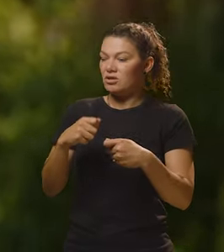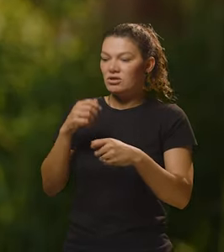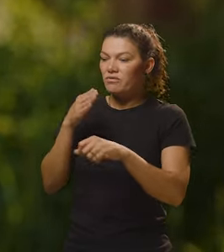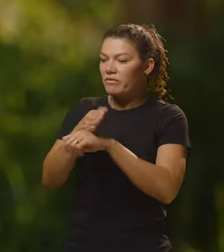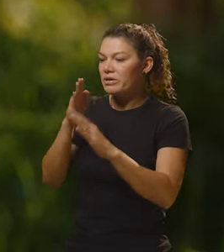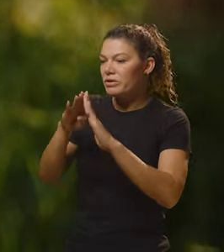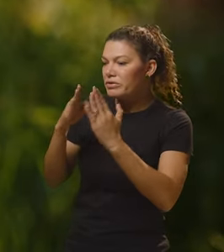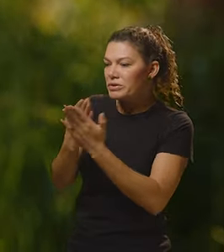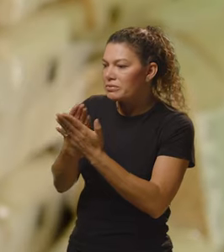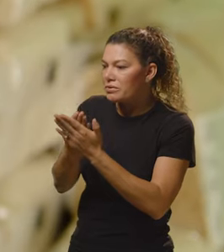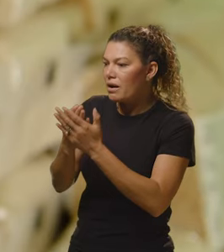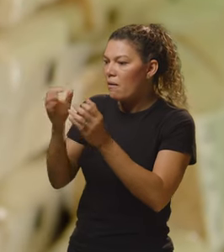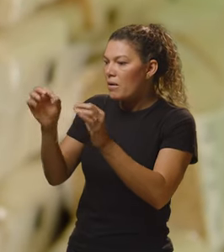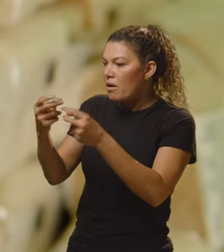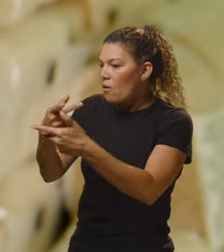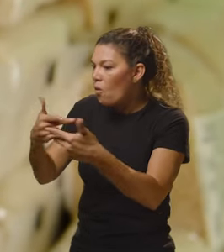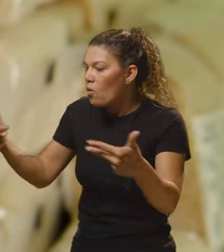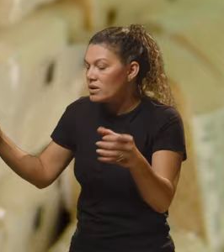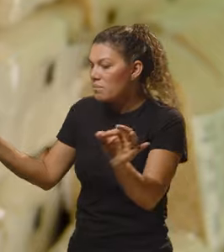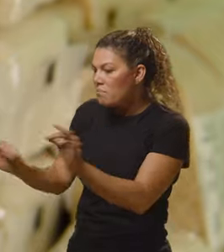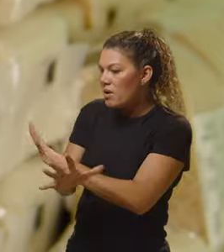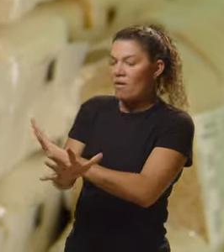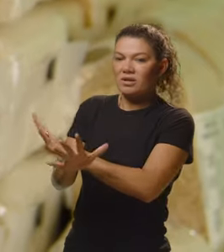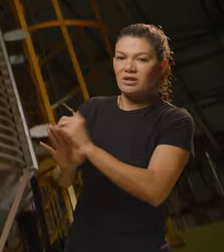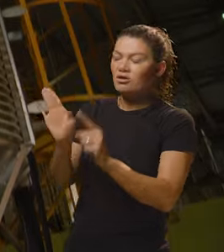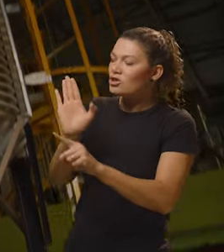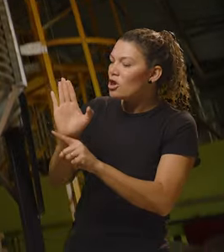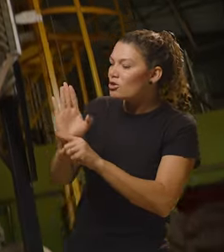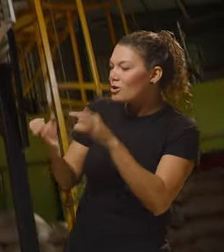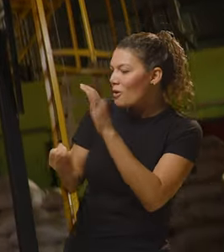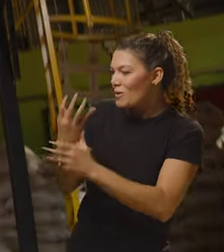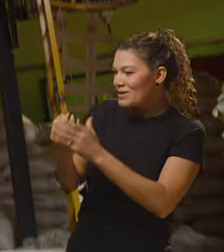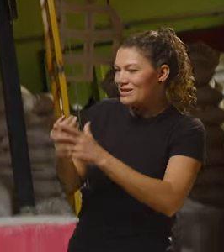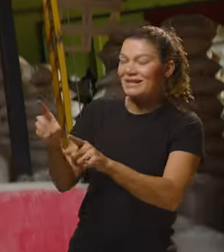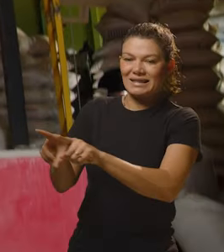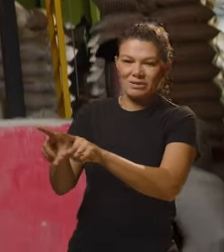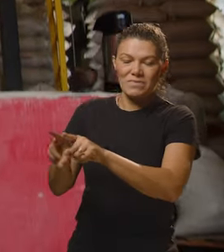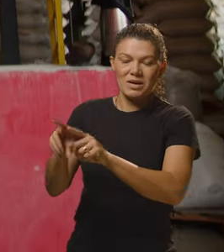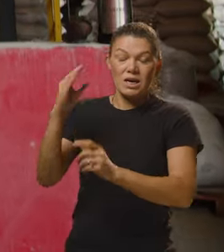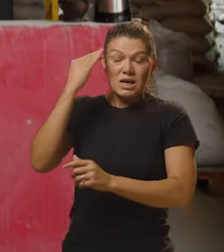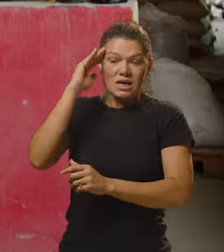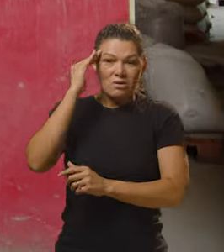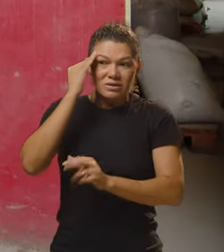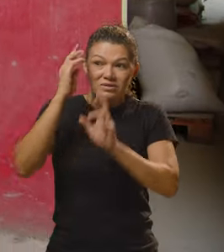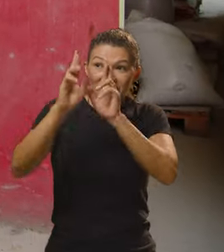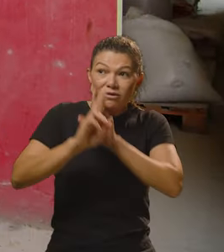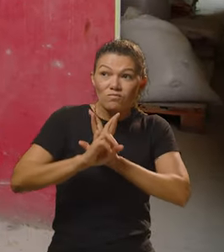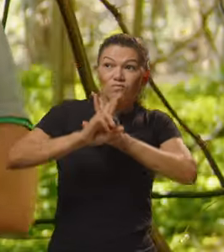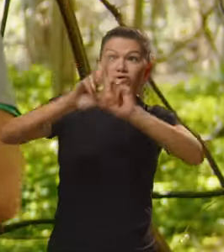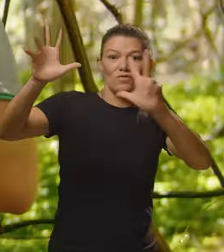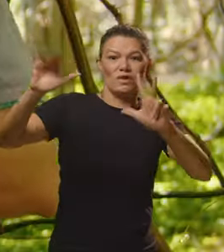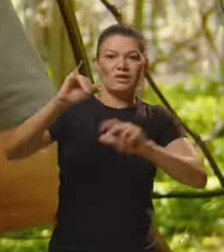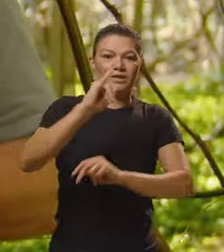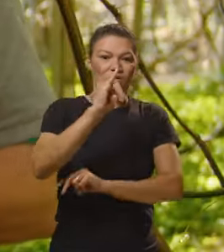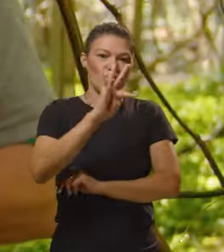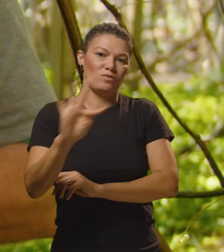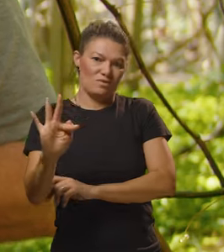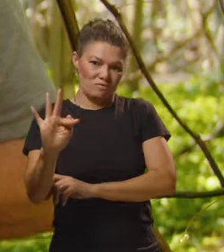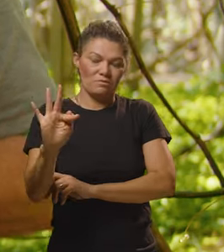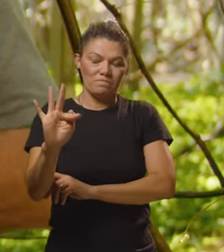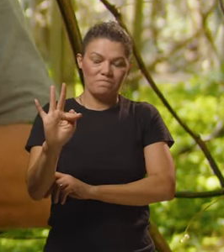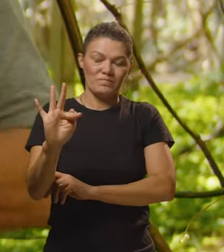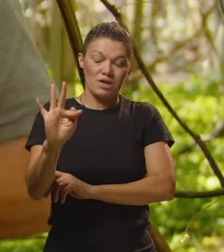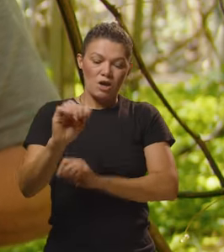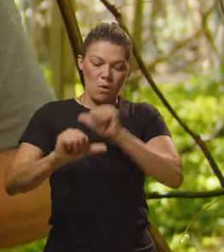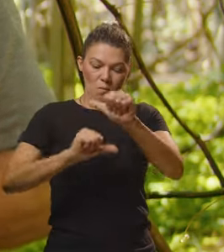Então a gente não vai lá só buscar algo que está pronto, a gente ajuda a construir. E eu entendo que esse é o grande diferencial do IF.